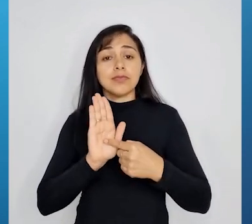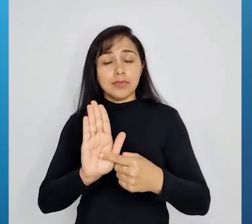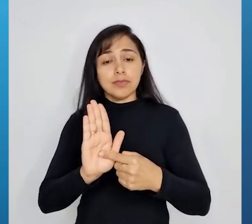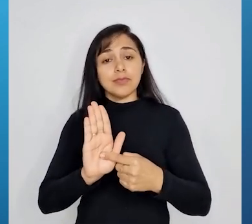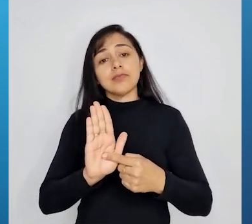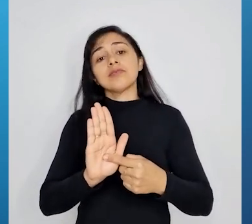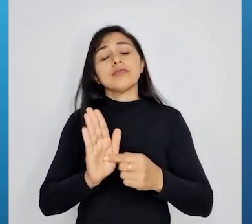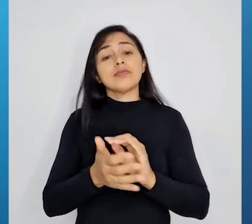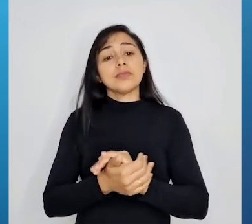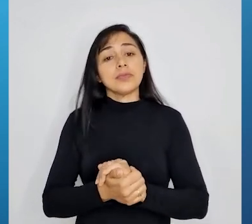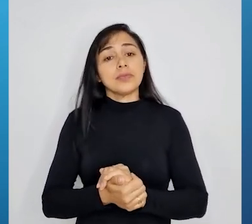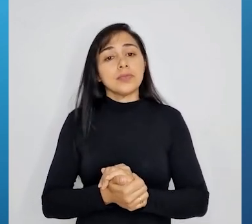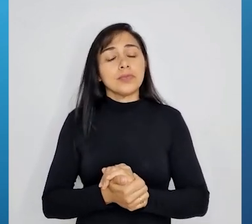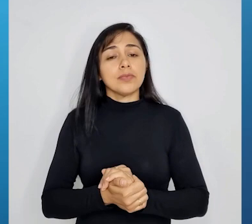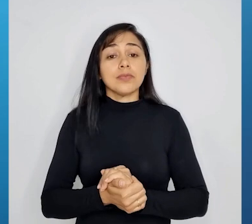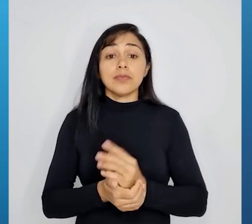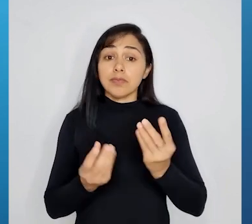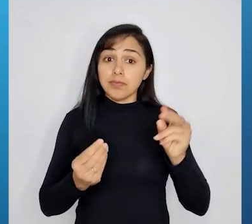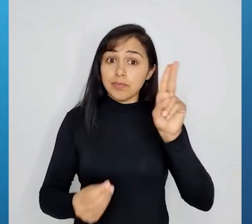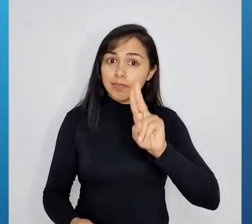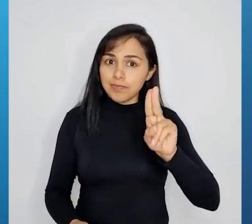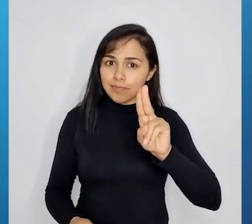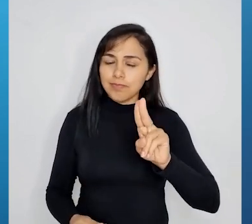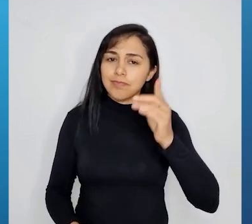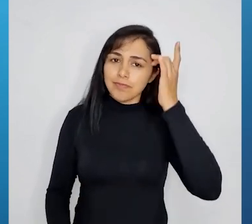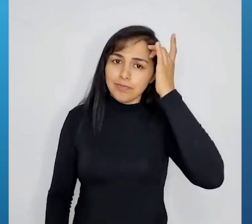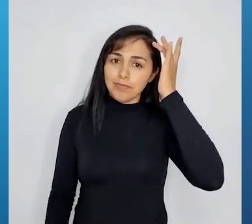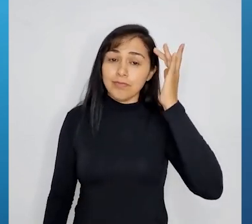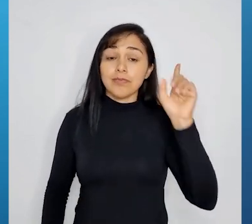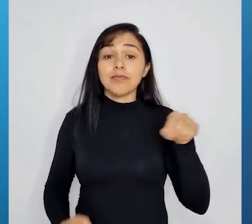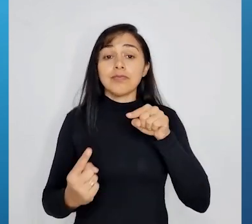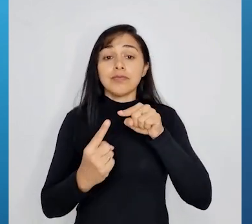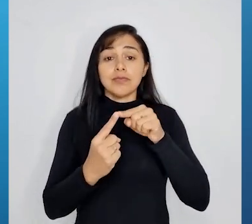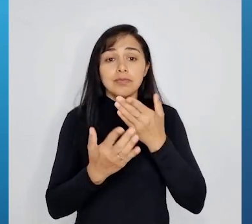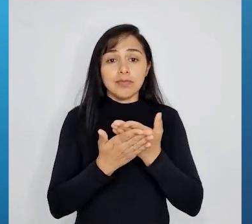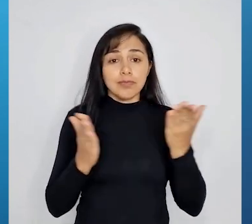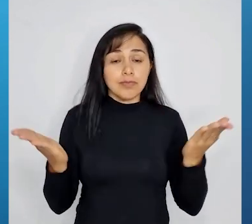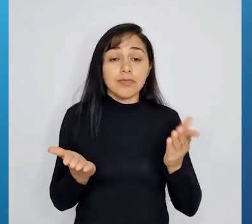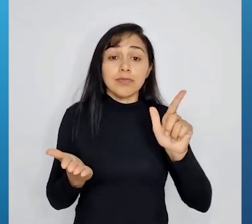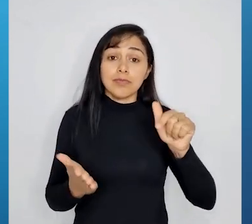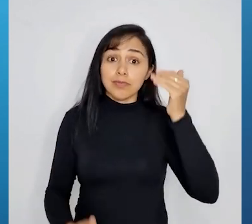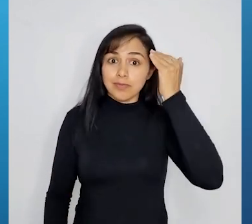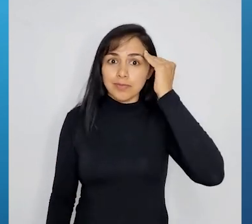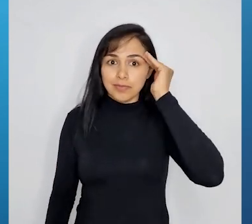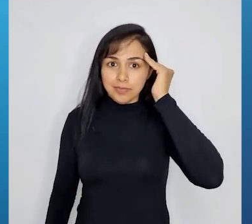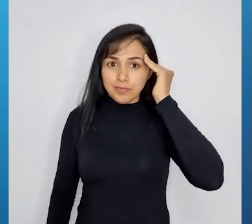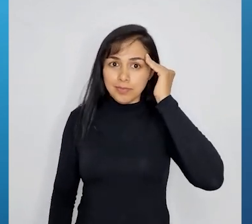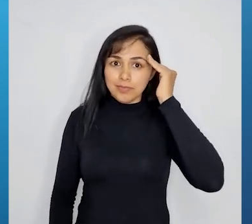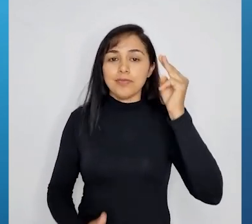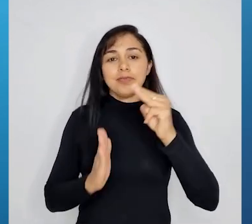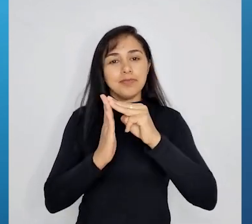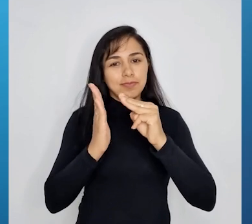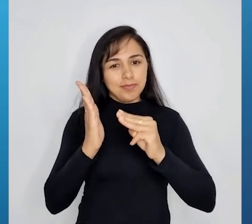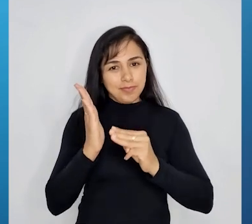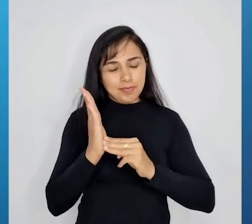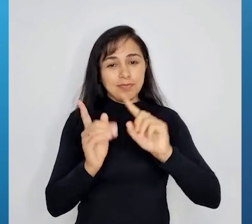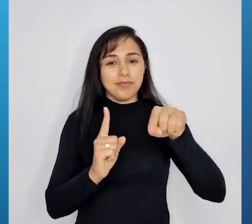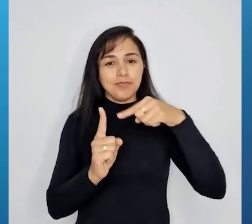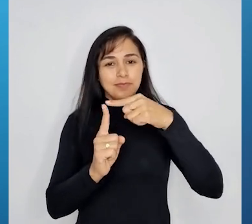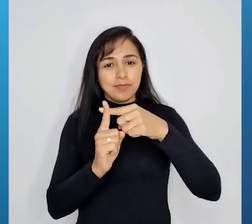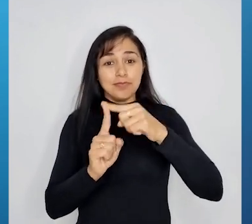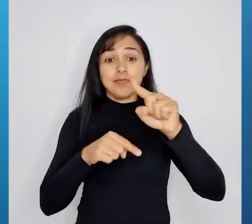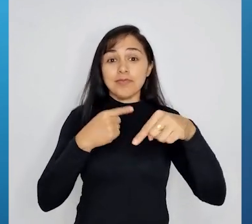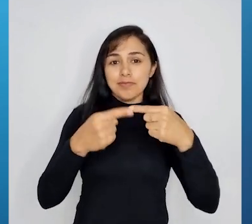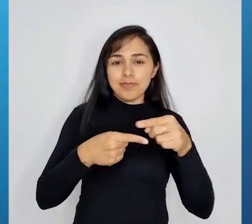bastante usado também e bastante prático. Então o objetivo da nossa aula de hoje é entender esse método, para que depois a gente